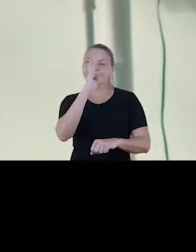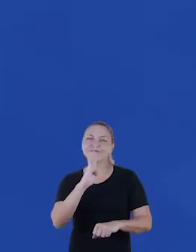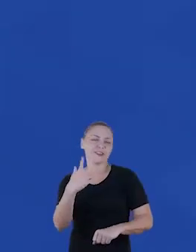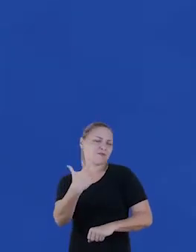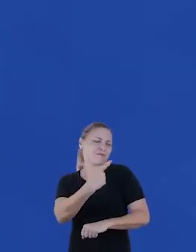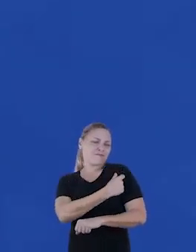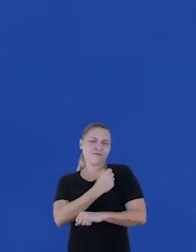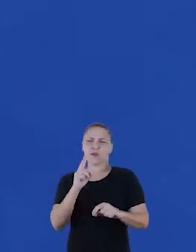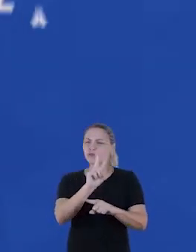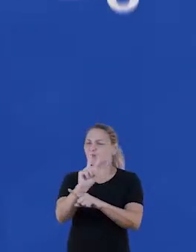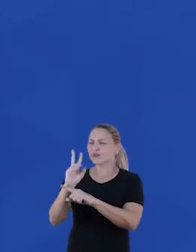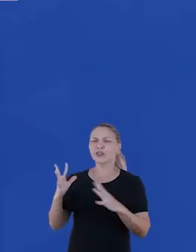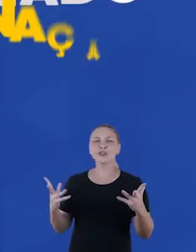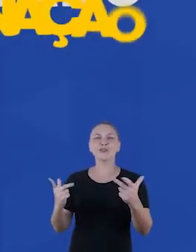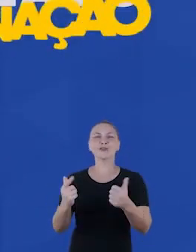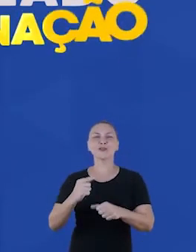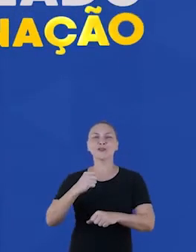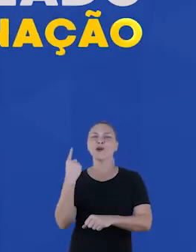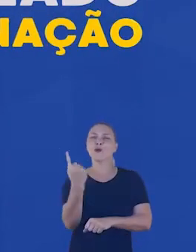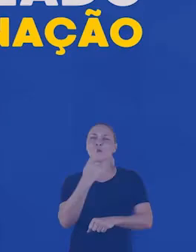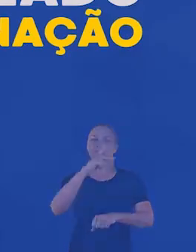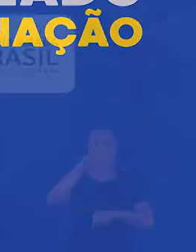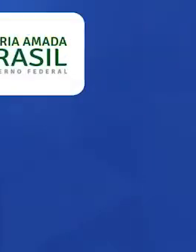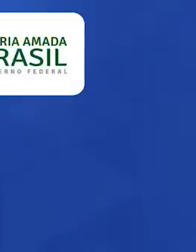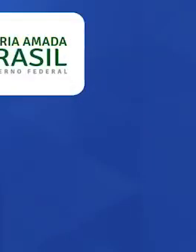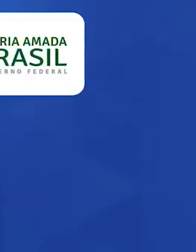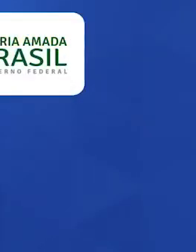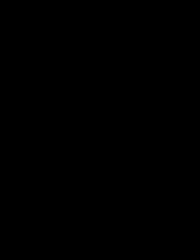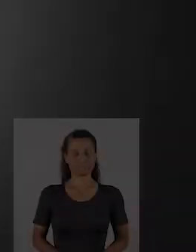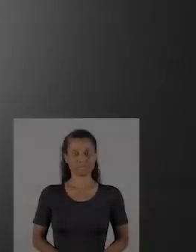Brasil imunizado. Somos uma só nação.